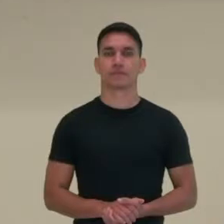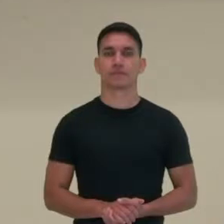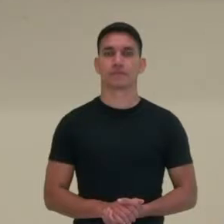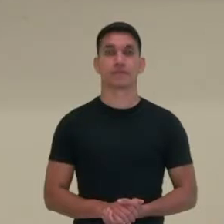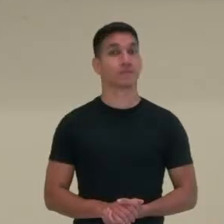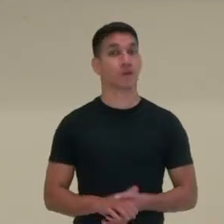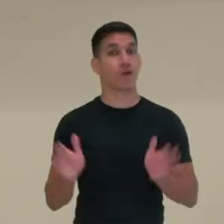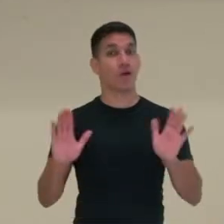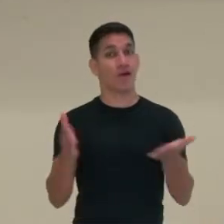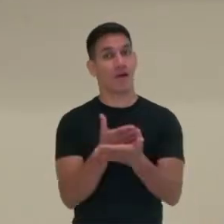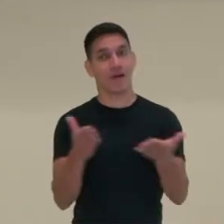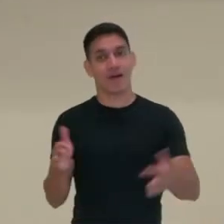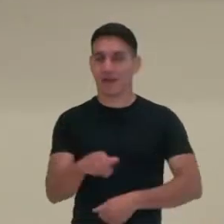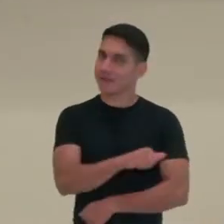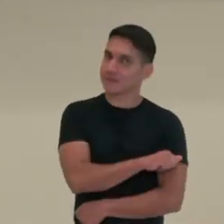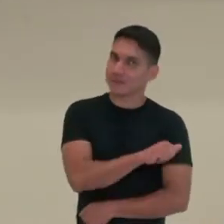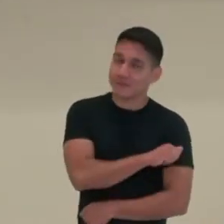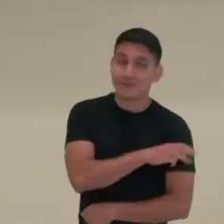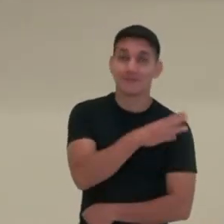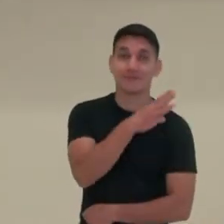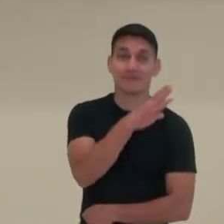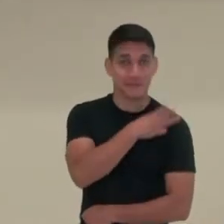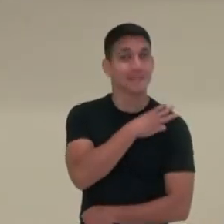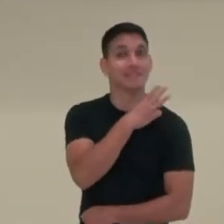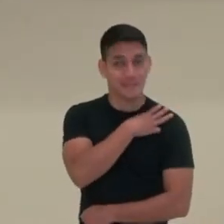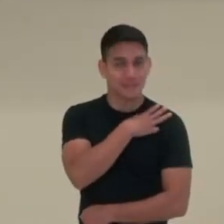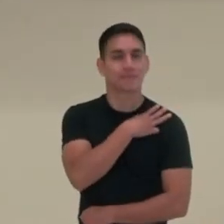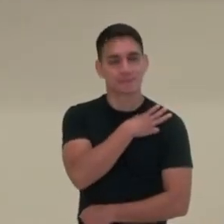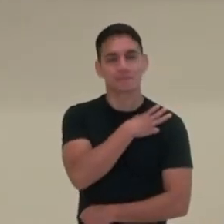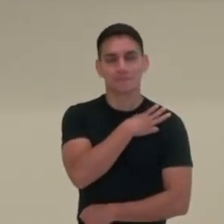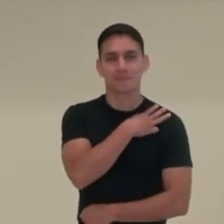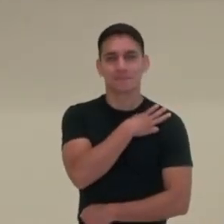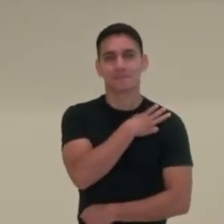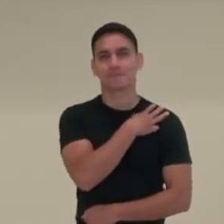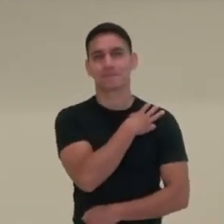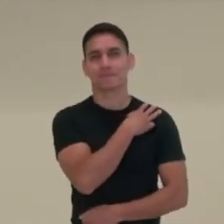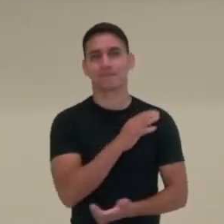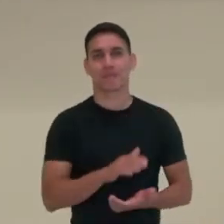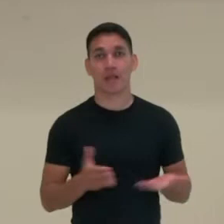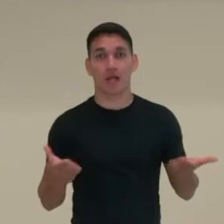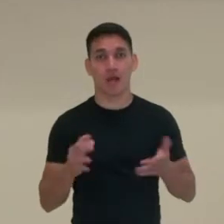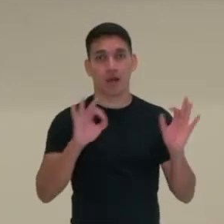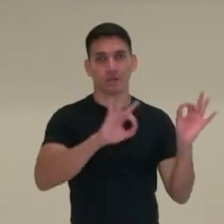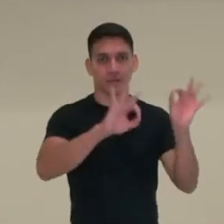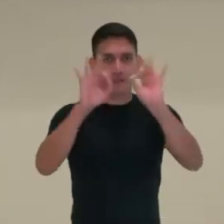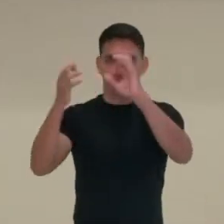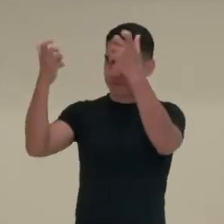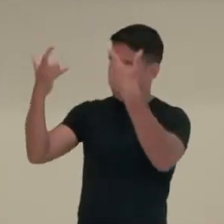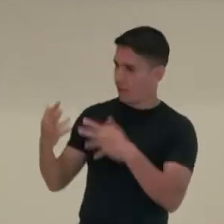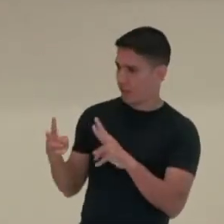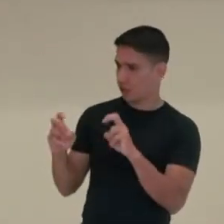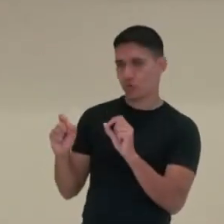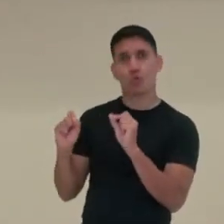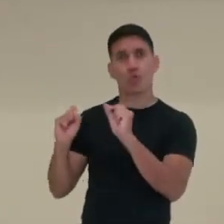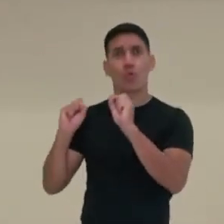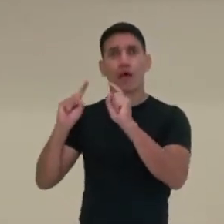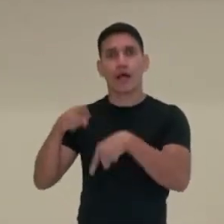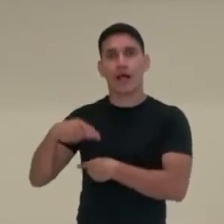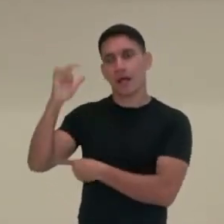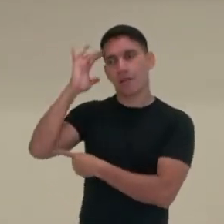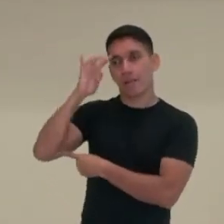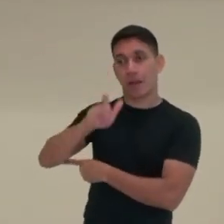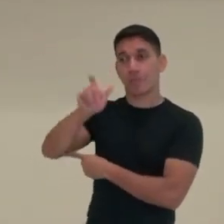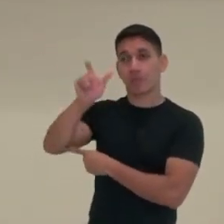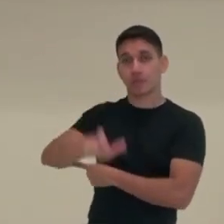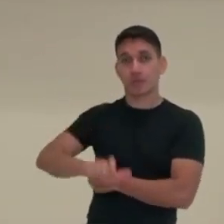Olá estudantes da terceira série do Ensino Médio. Neste vídeo vamos falar sobre o filósofo